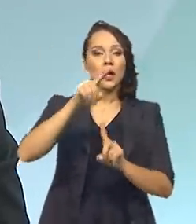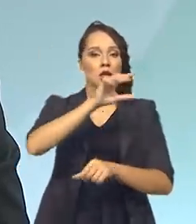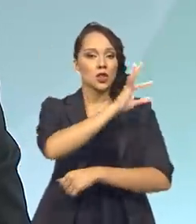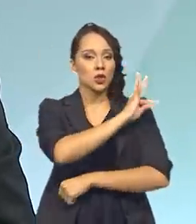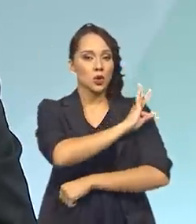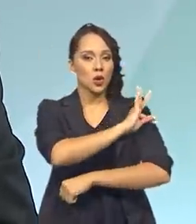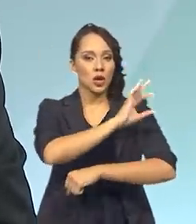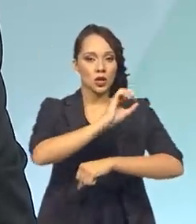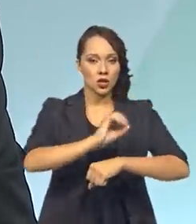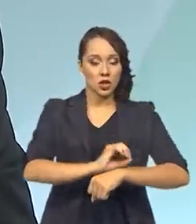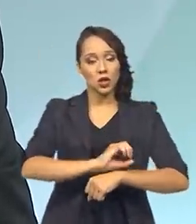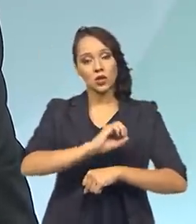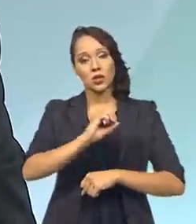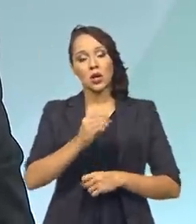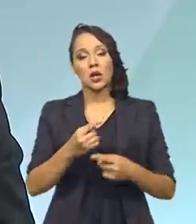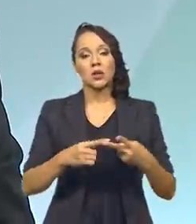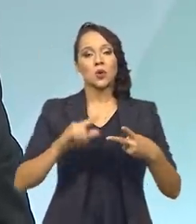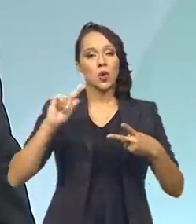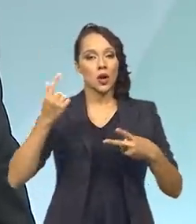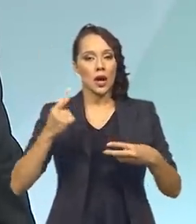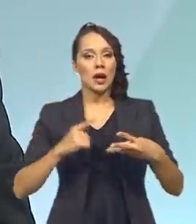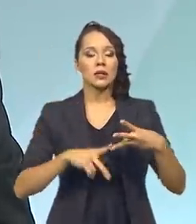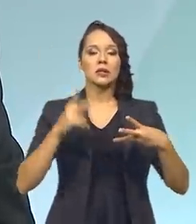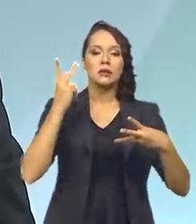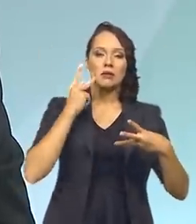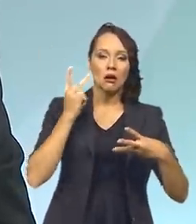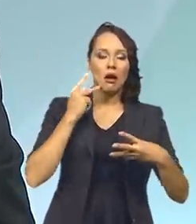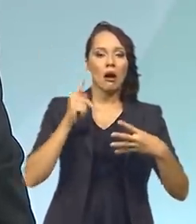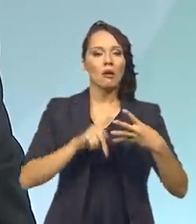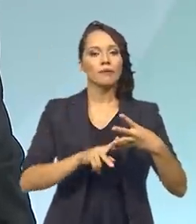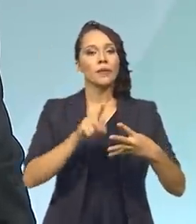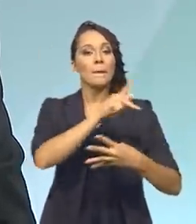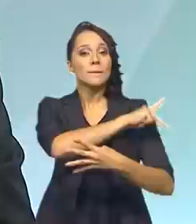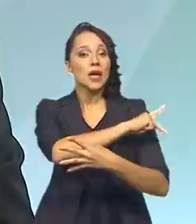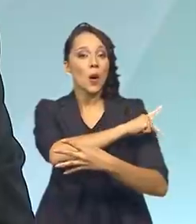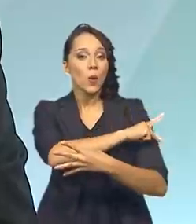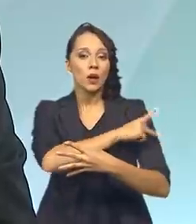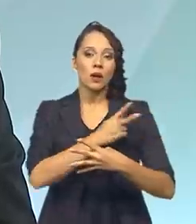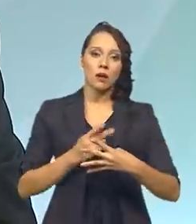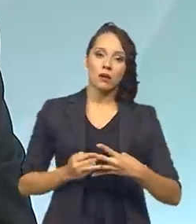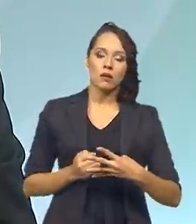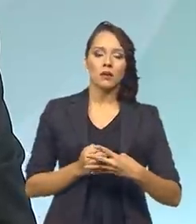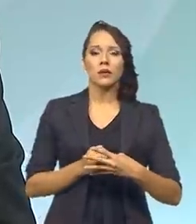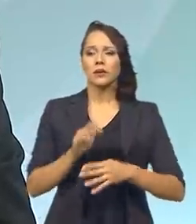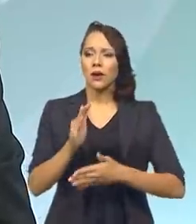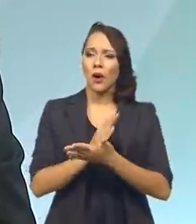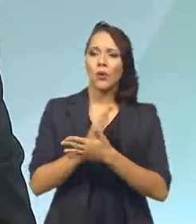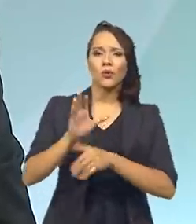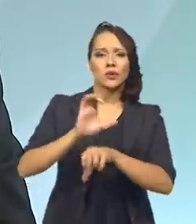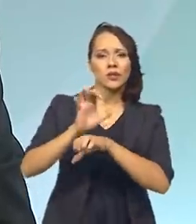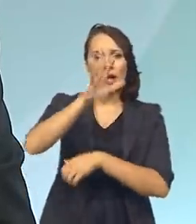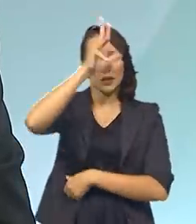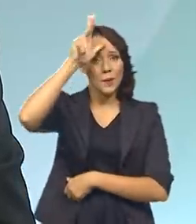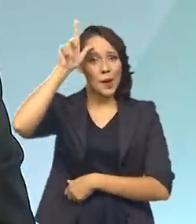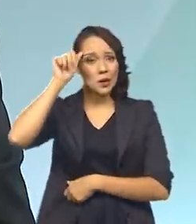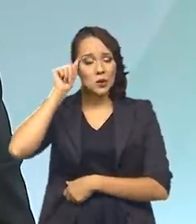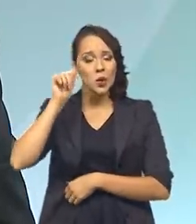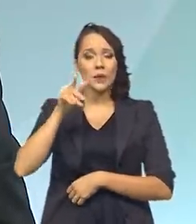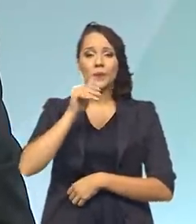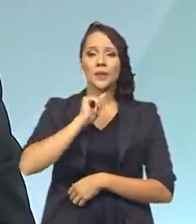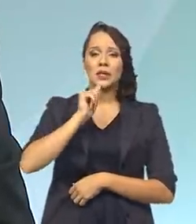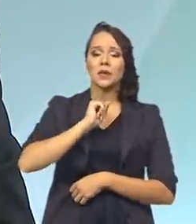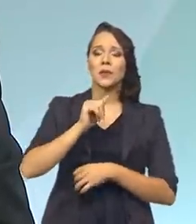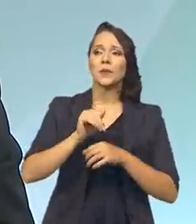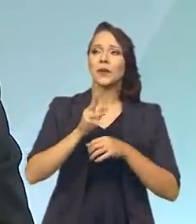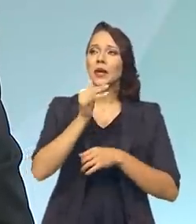em Goiás, no Ceará, no Piauí, em alguns estados da Amazônia, como Acre,